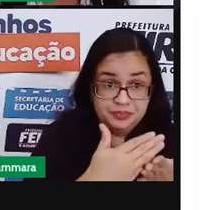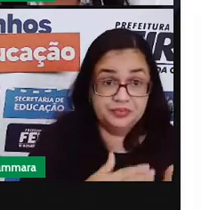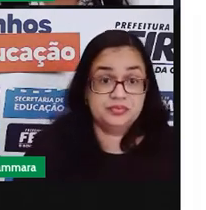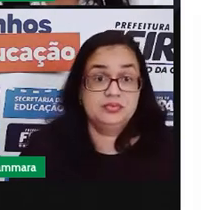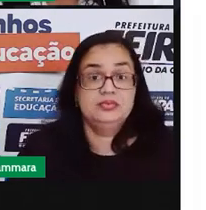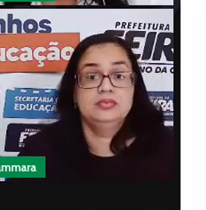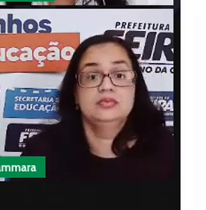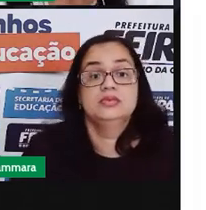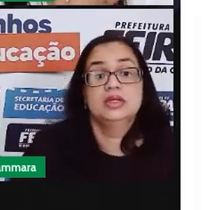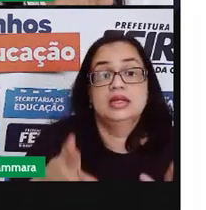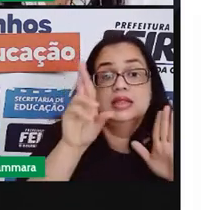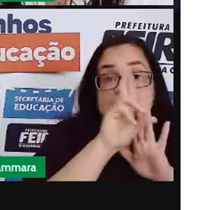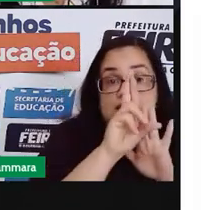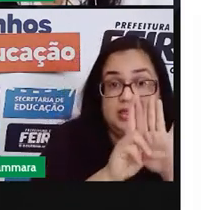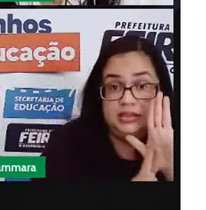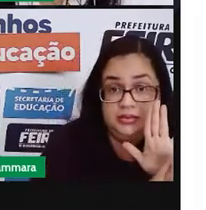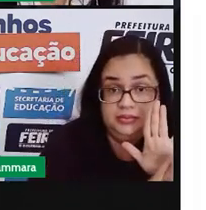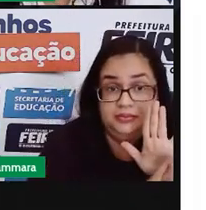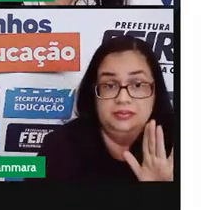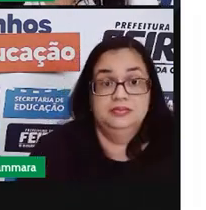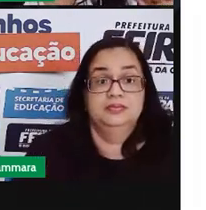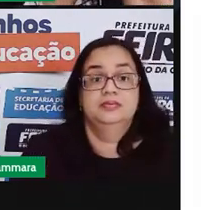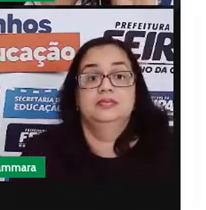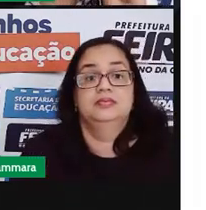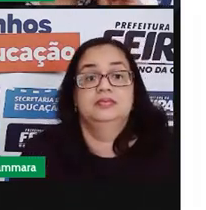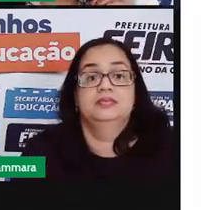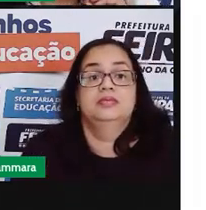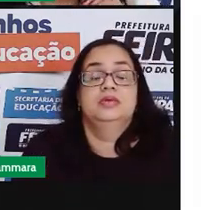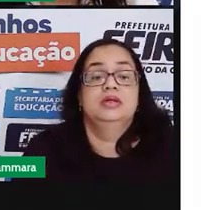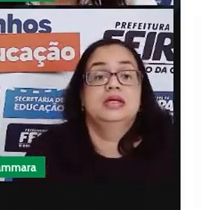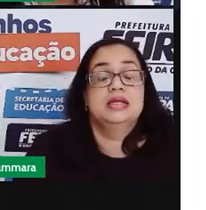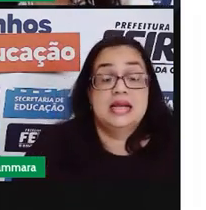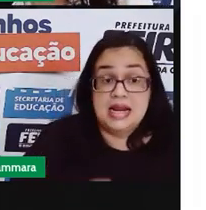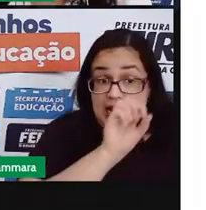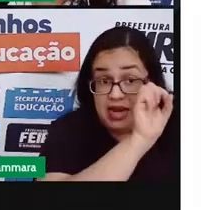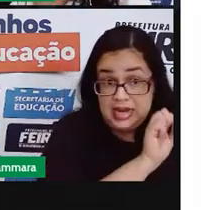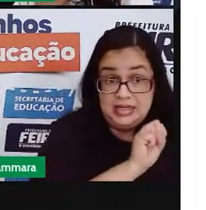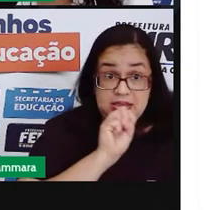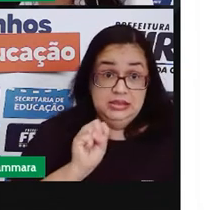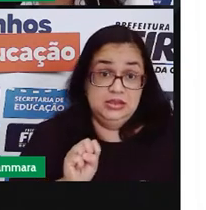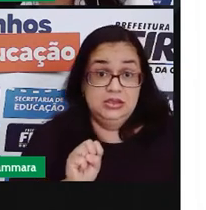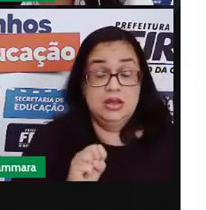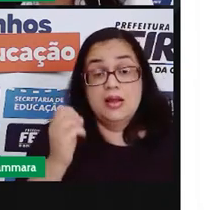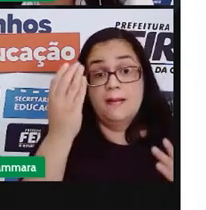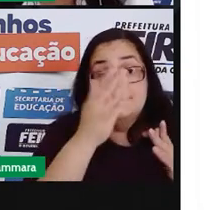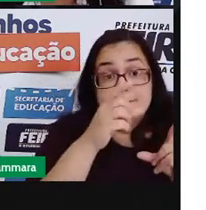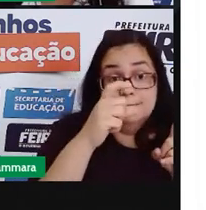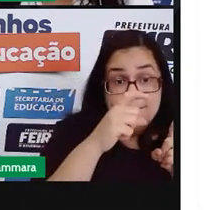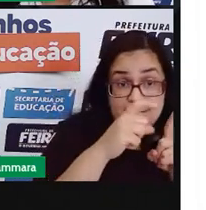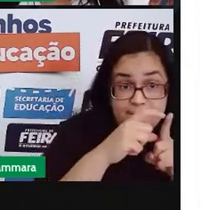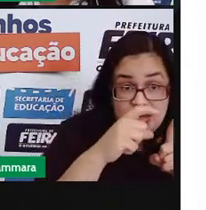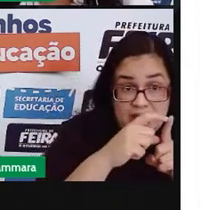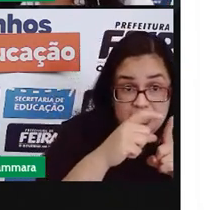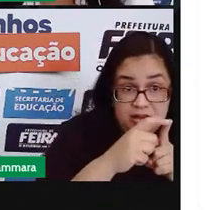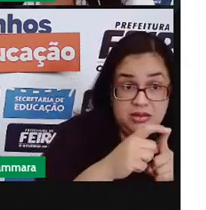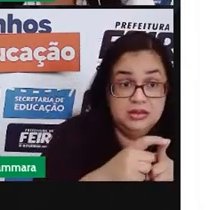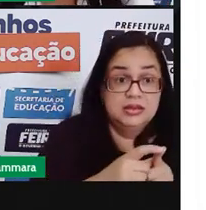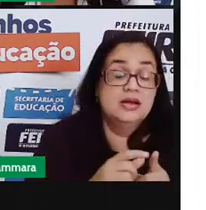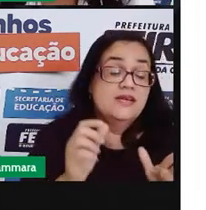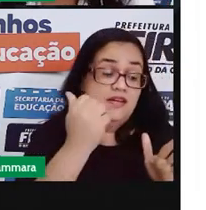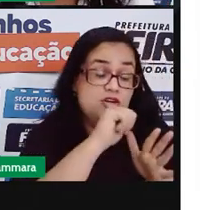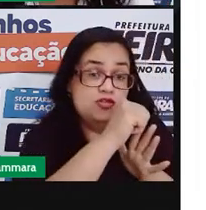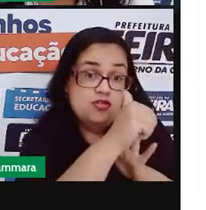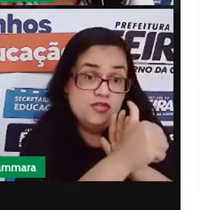a regrinha é essa aqui. S e S, no meio da palavra, entre